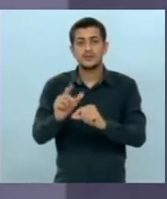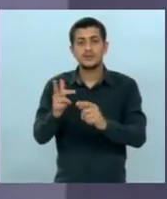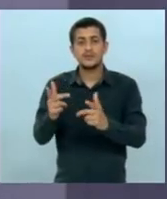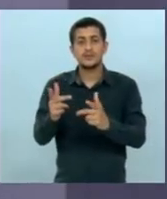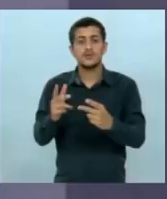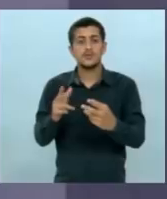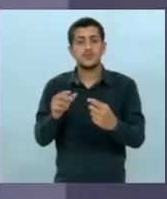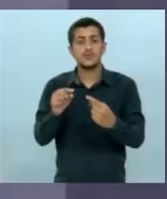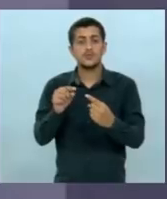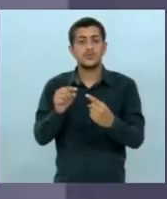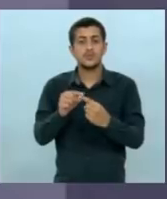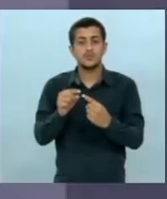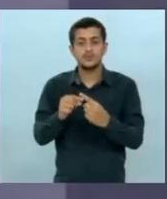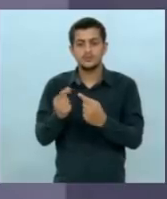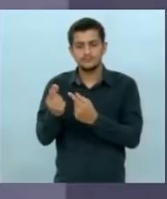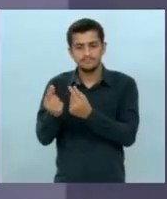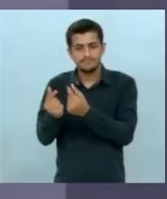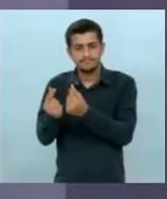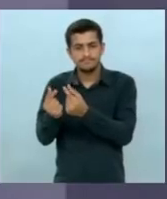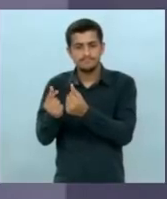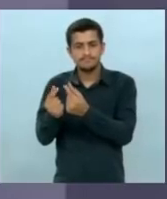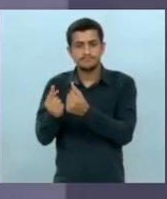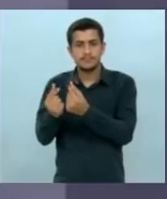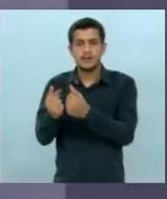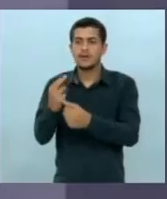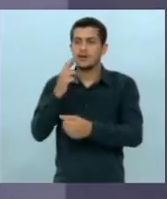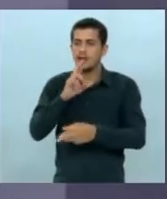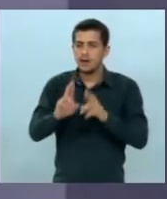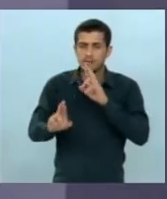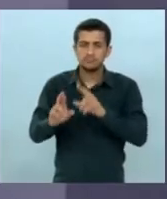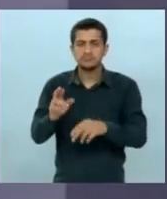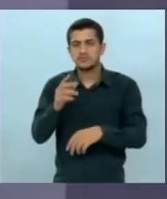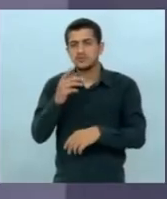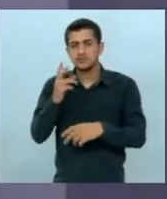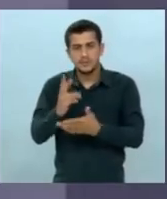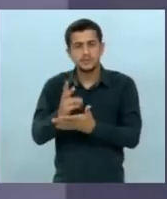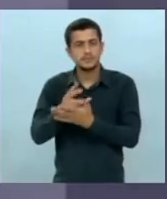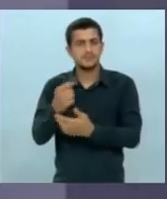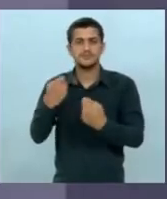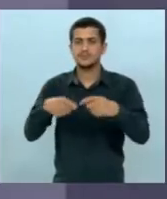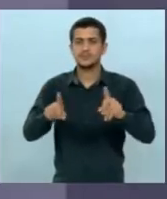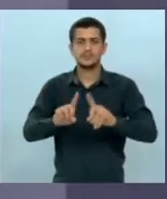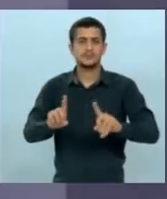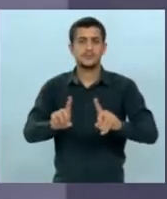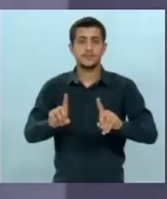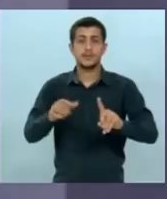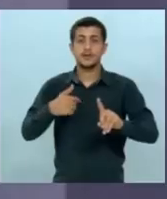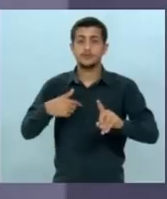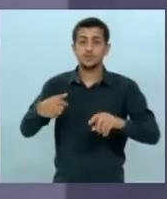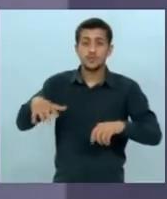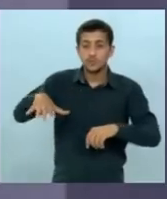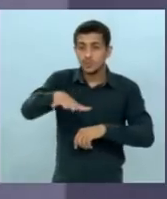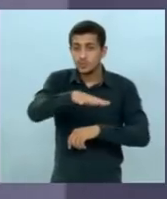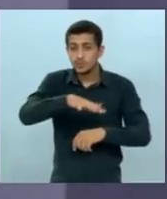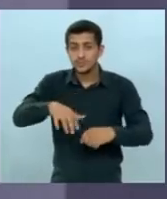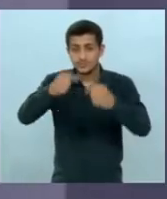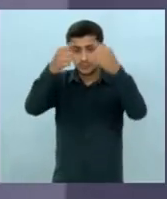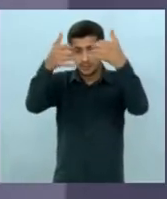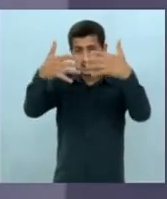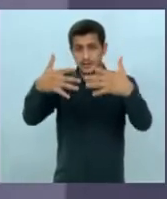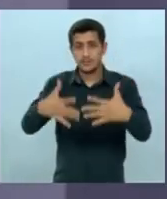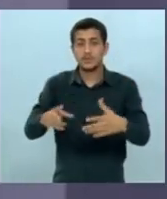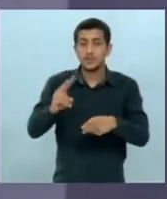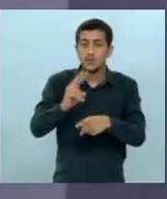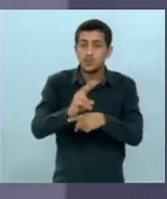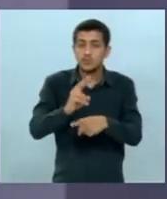consta do orçamento. Não precisa nem repetir isto. Eu citei as diretrizes gerais para a proteção dos